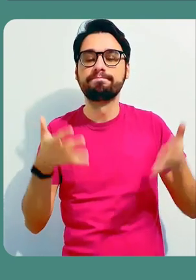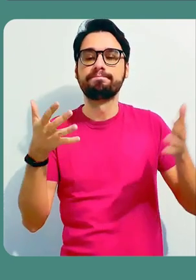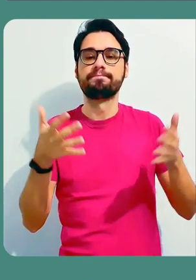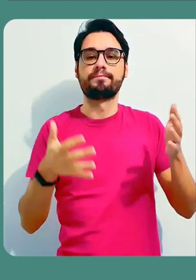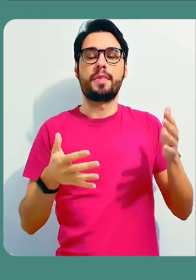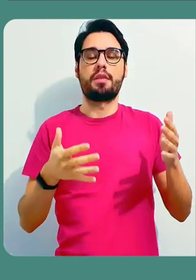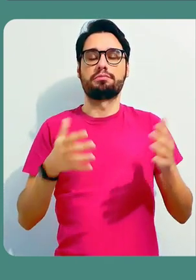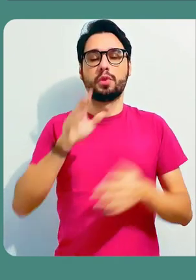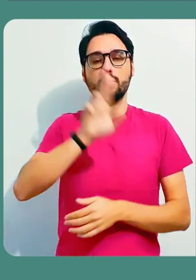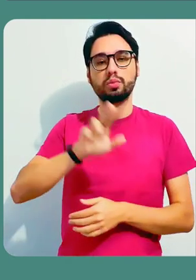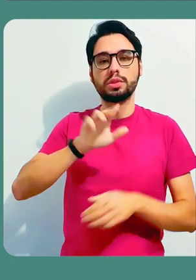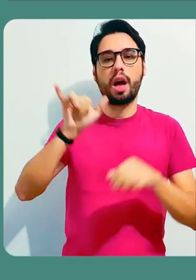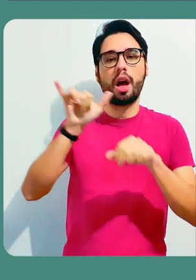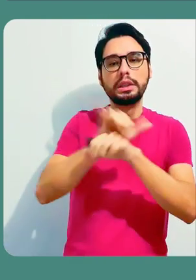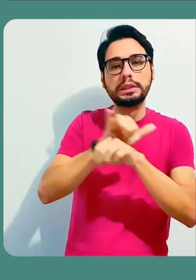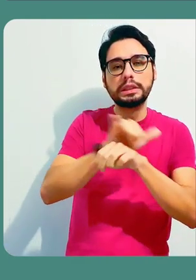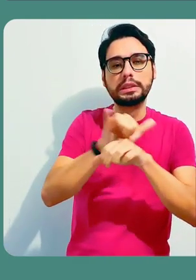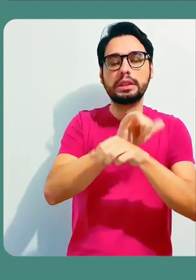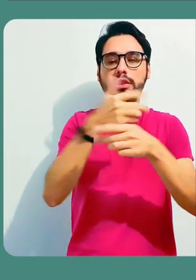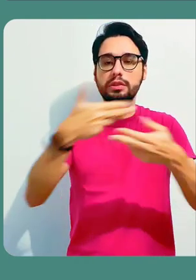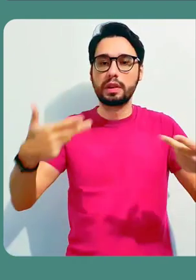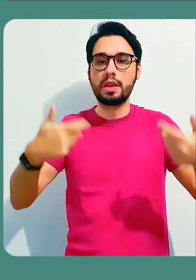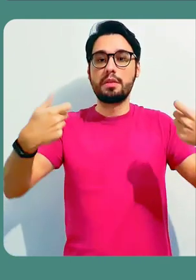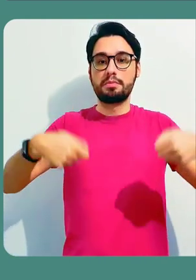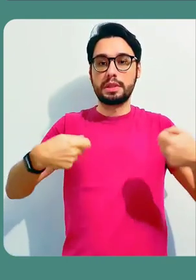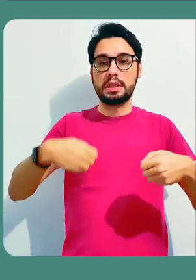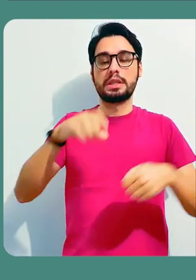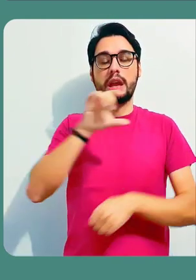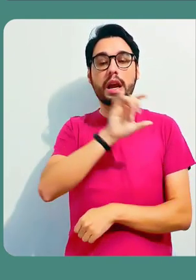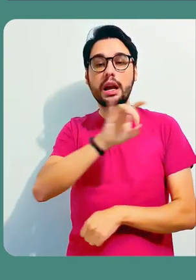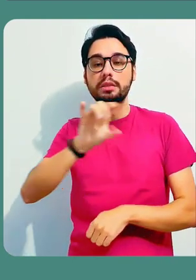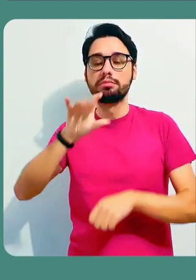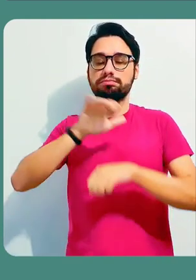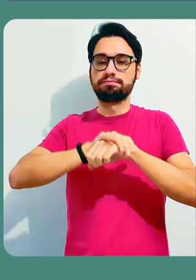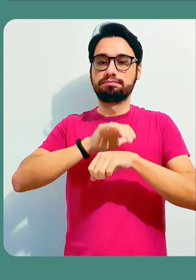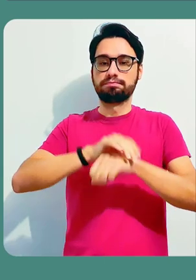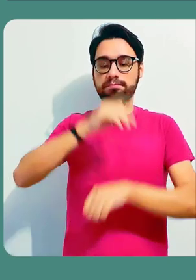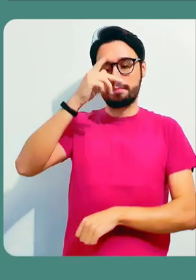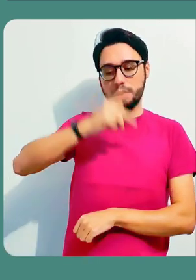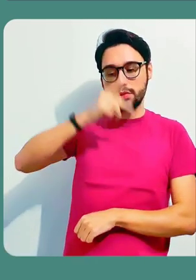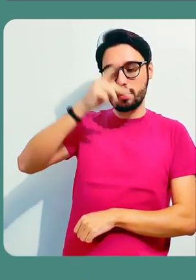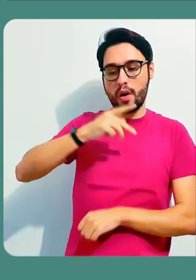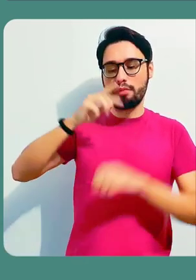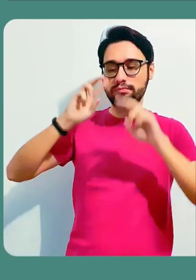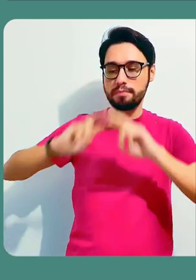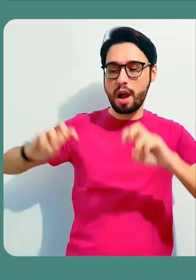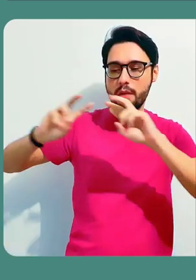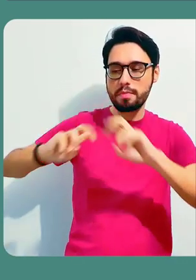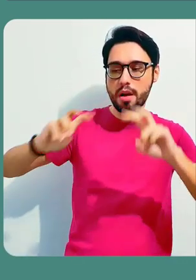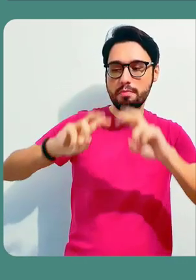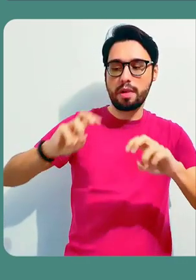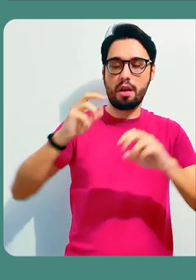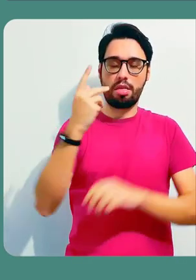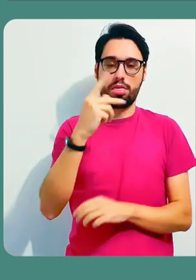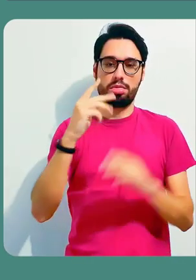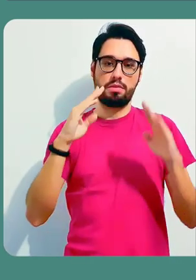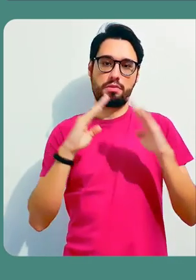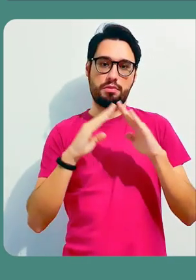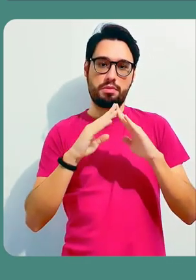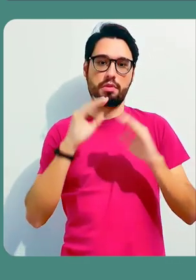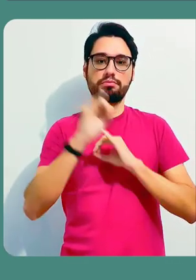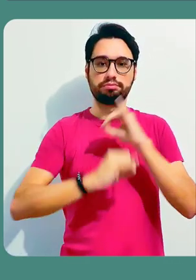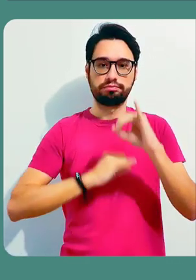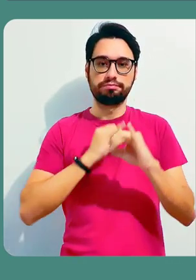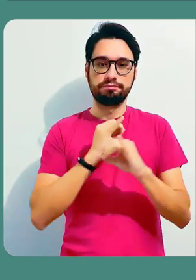possibilidades de uso. Assim, eu sugiro, novamente, que vocês explorem todas as possibilidades e vejam os modelos